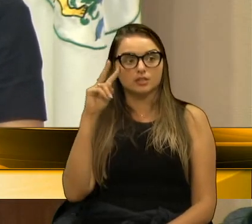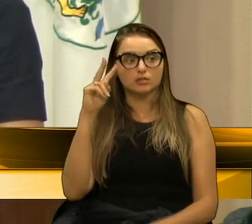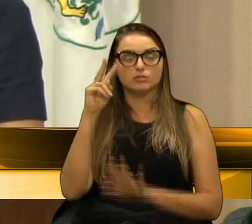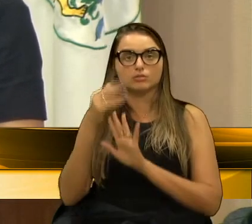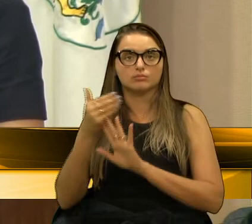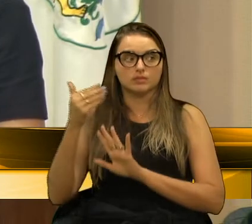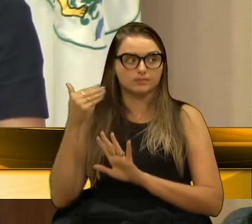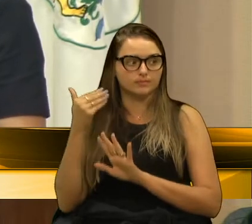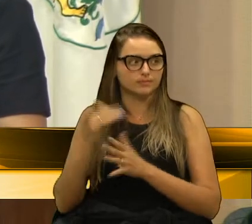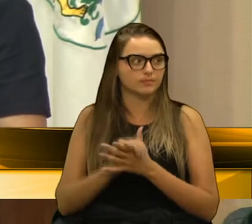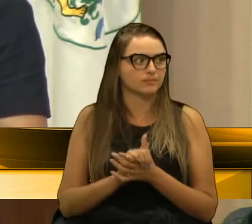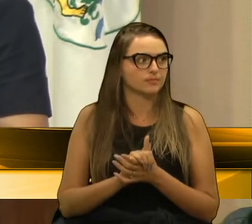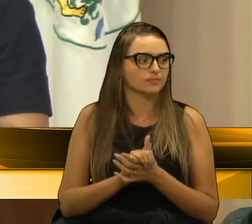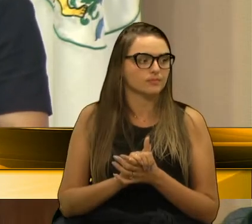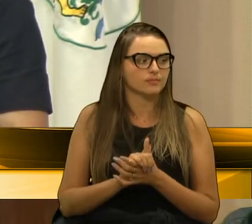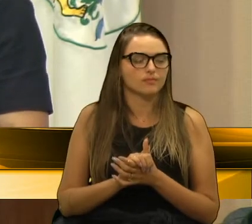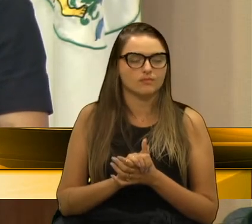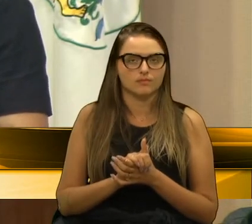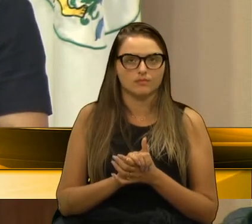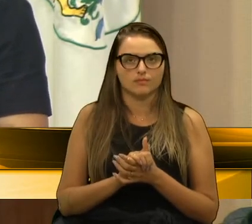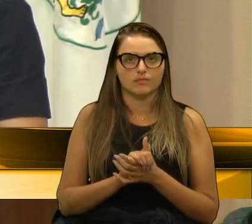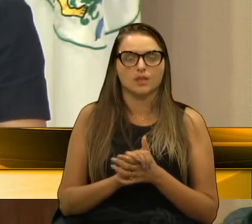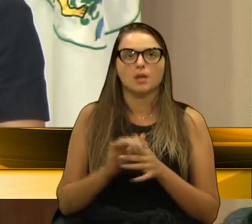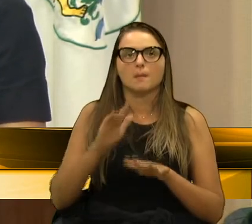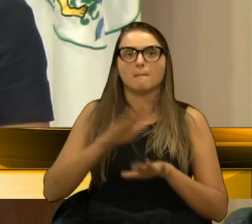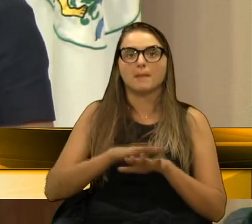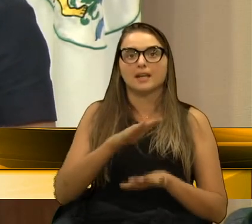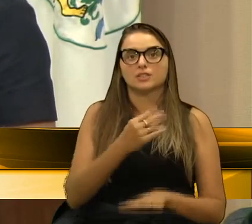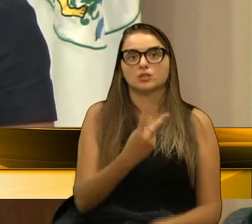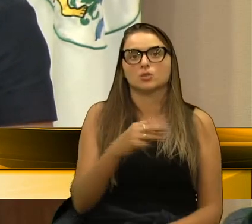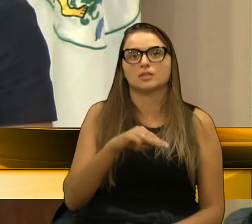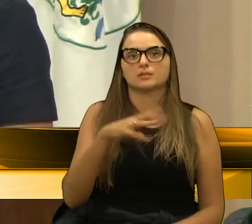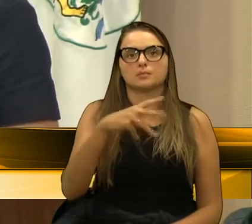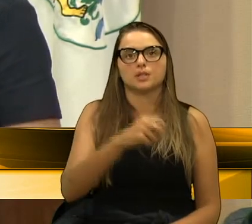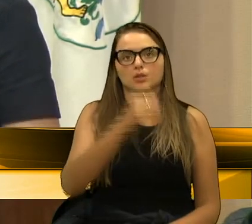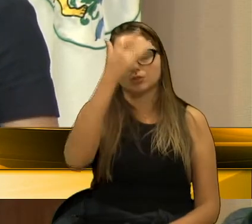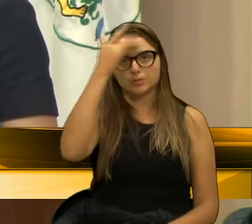havia vacinado, né, mais de 2 milhões de pessoas.